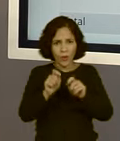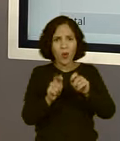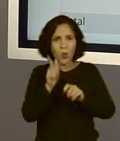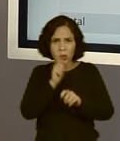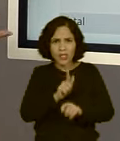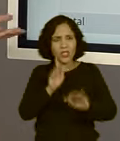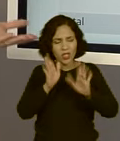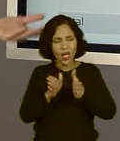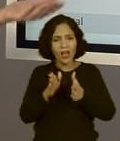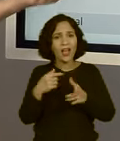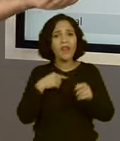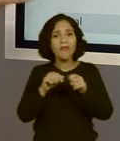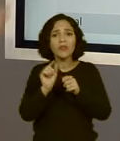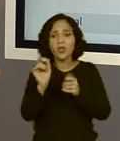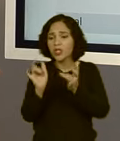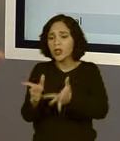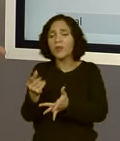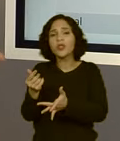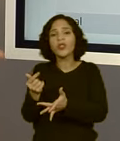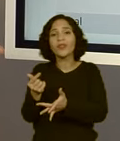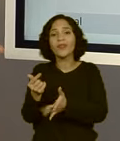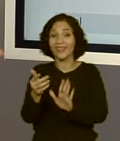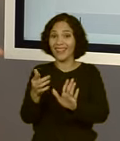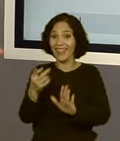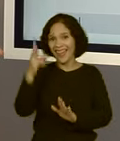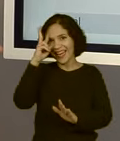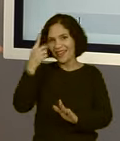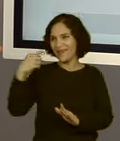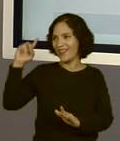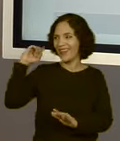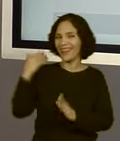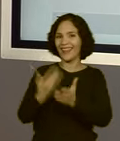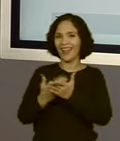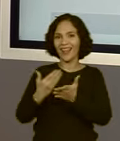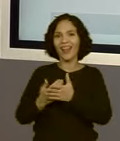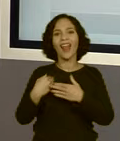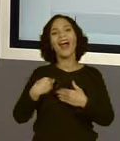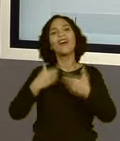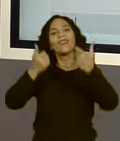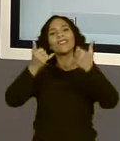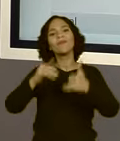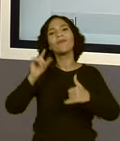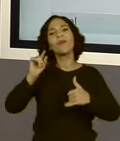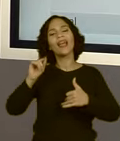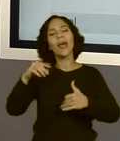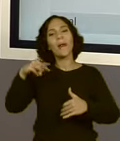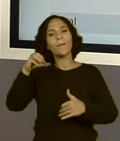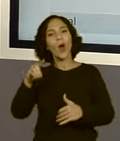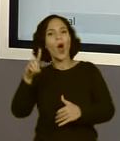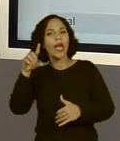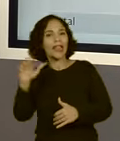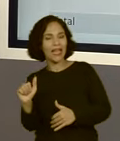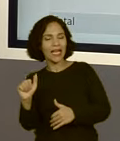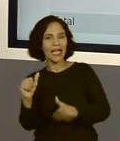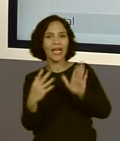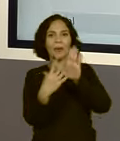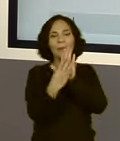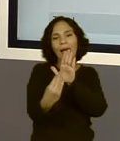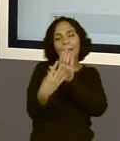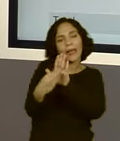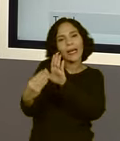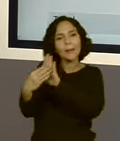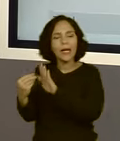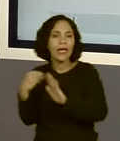O que a gente pode fazer, né? Na última aula, nós estávamos falando sobre a questão da moda, né? Sim. Sobre como, muitas